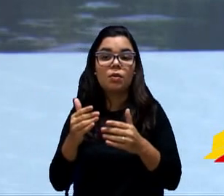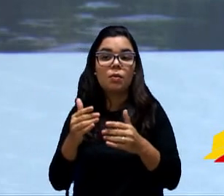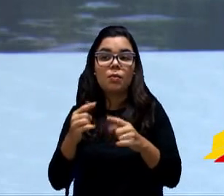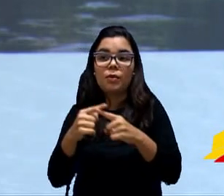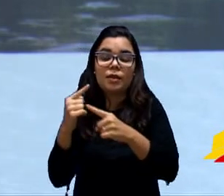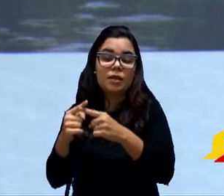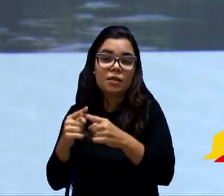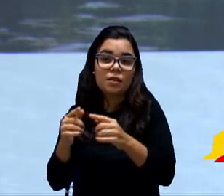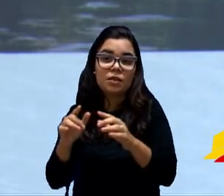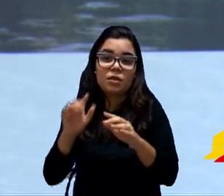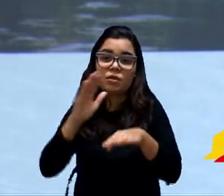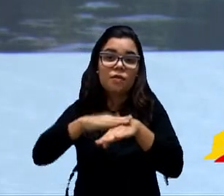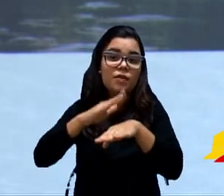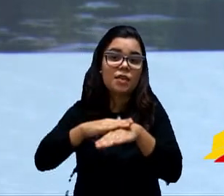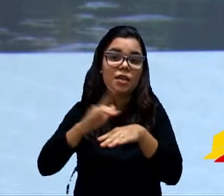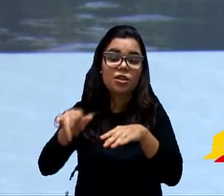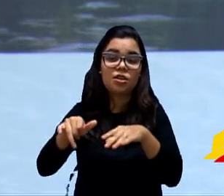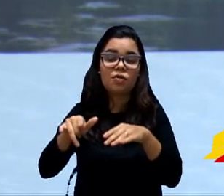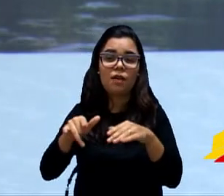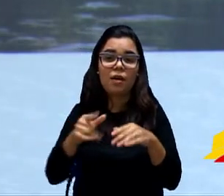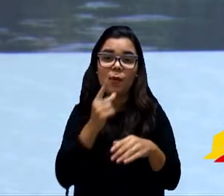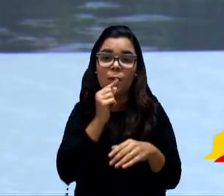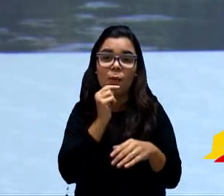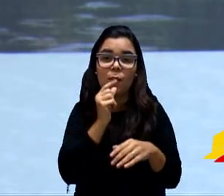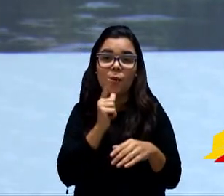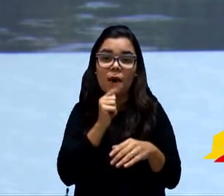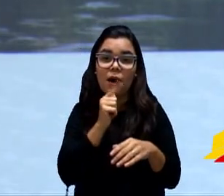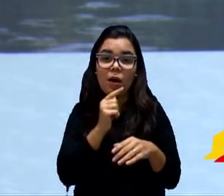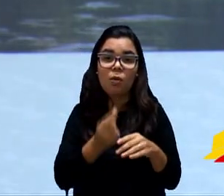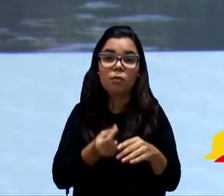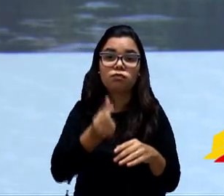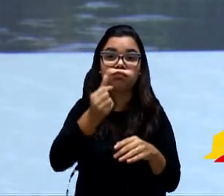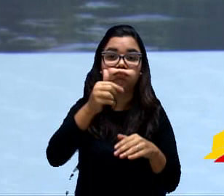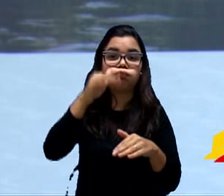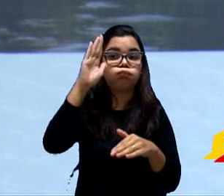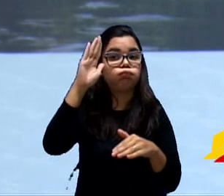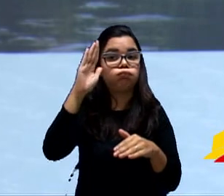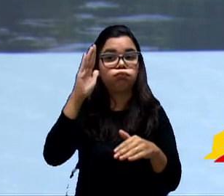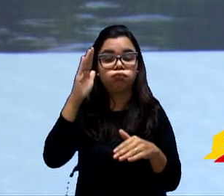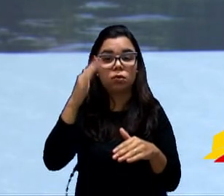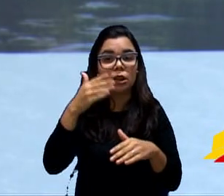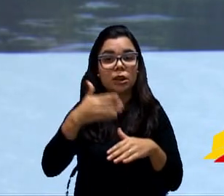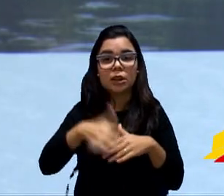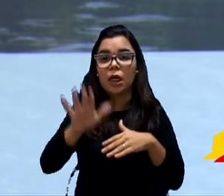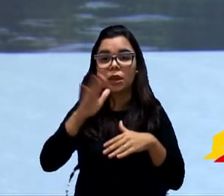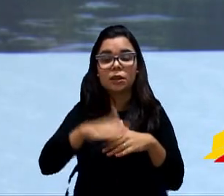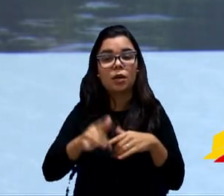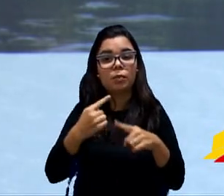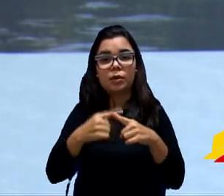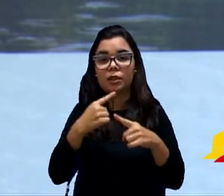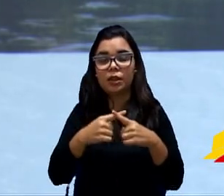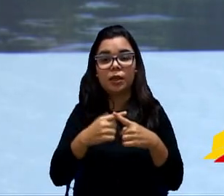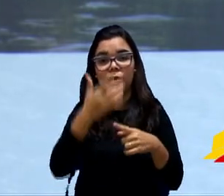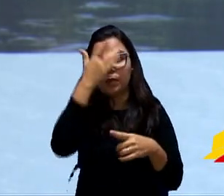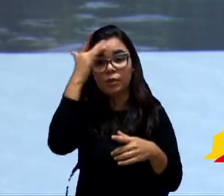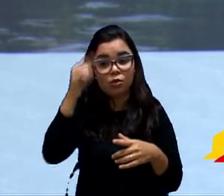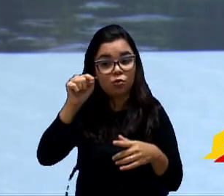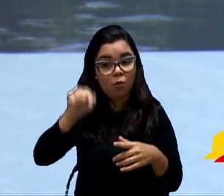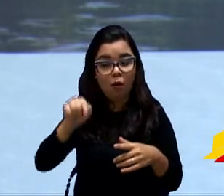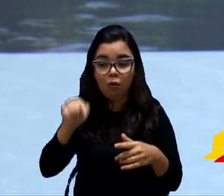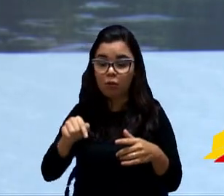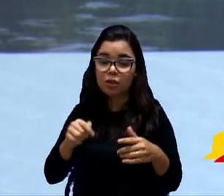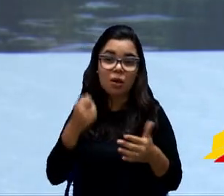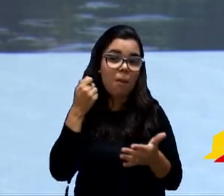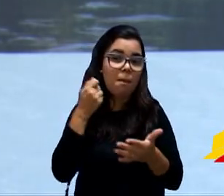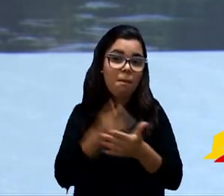com baixo nível de recolhimento de receita, porque o pessoal não paga, não paga o que é